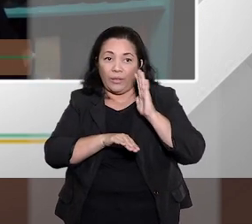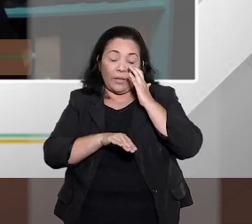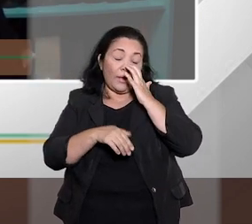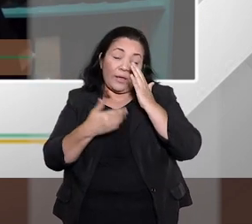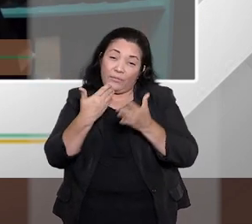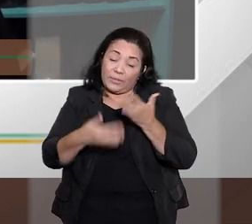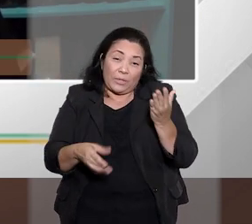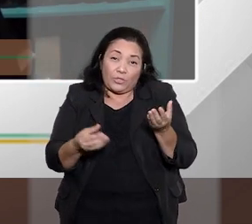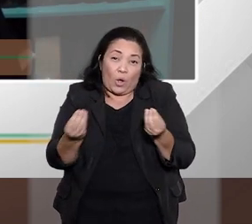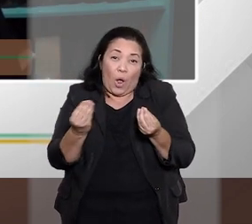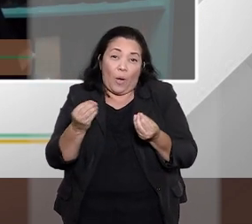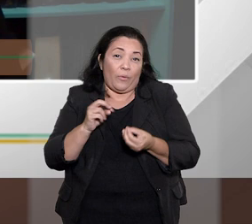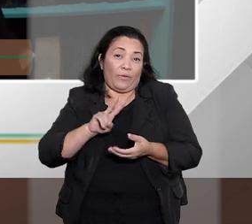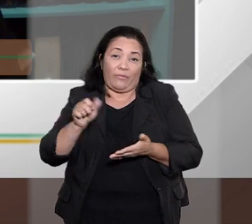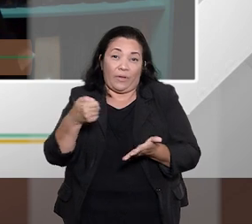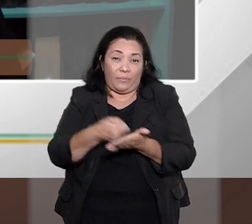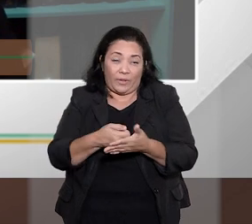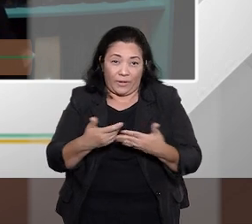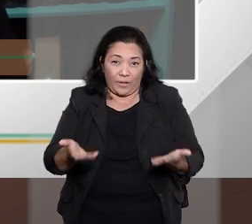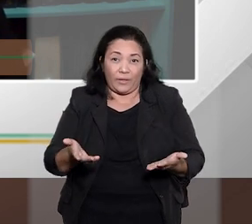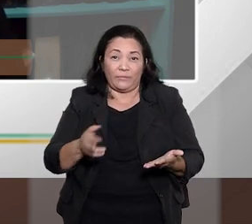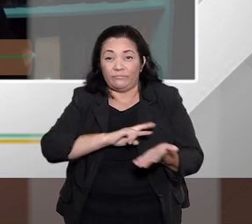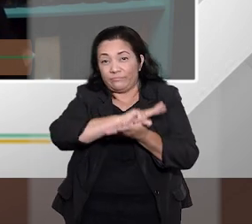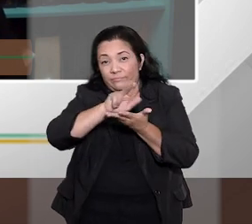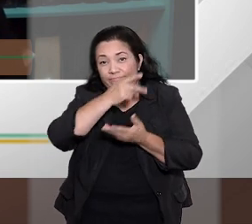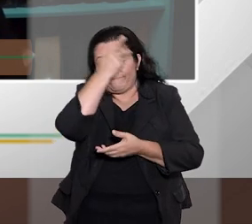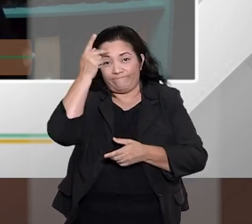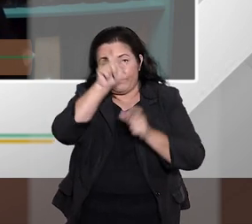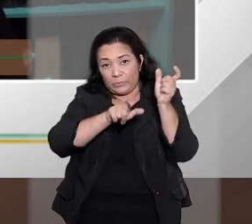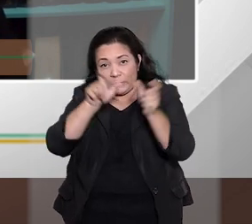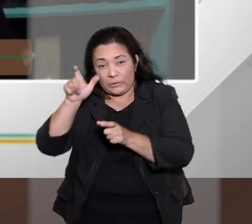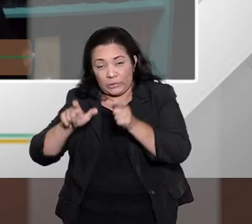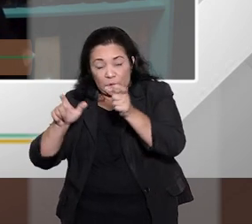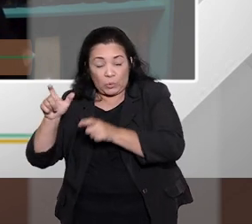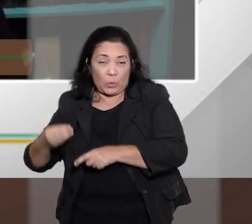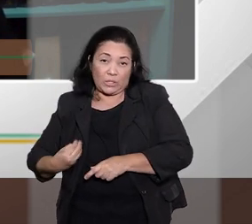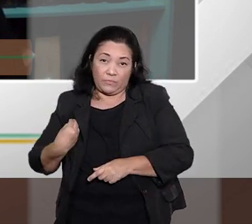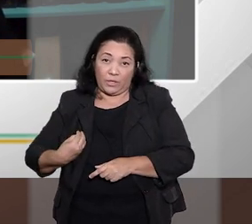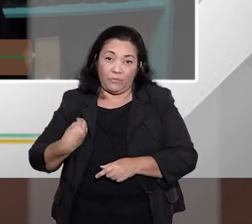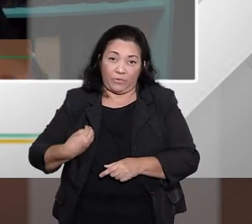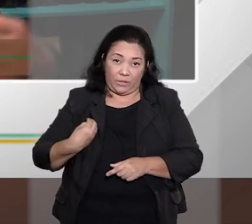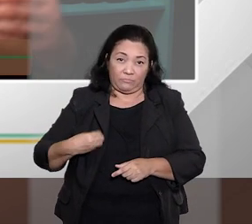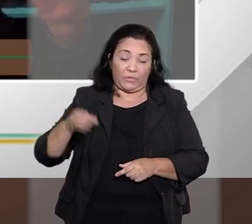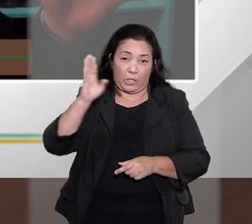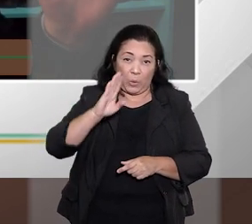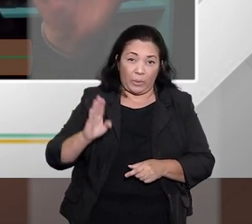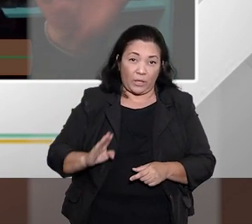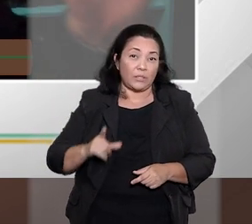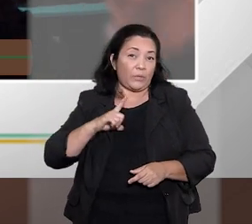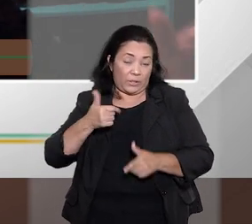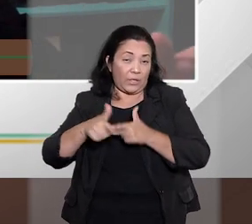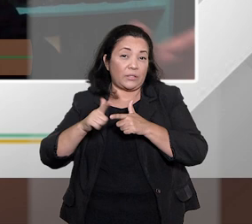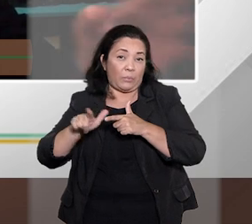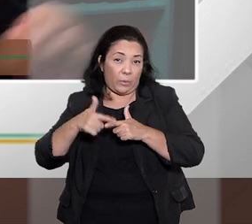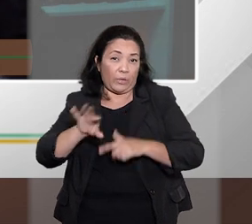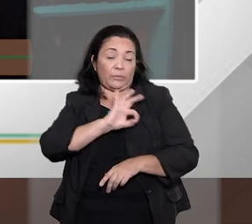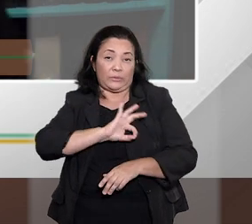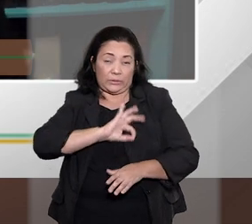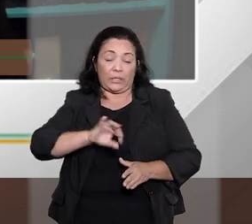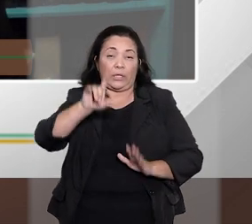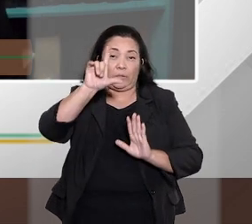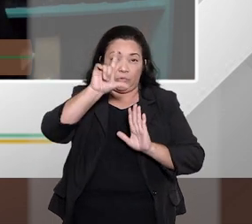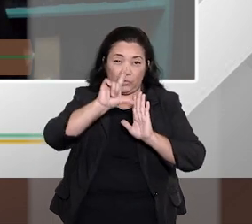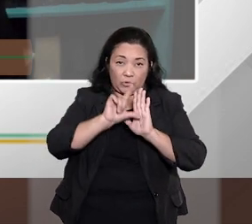crises econômicas. Quantas pessoas não estiveram nessa situação no Brasil nos últimos anos, ou quantas não tiveram essa situação